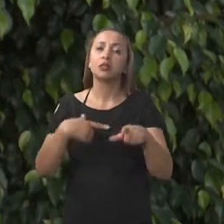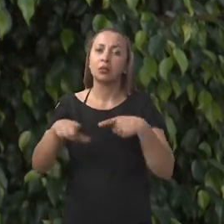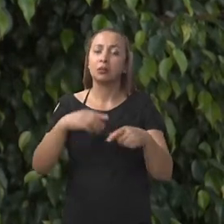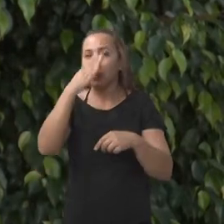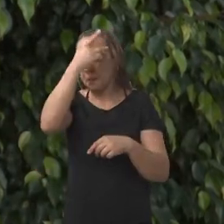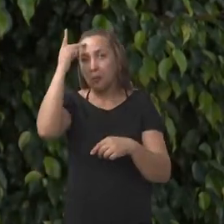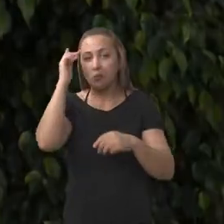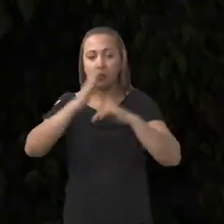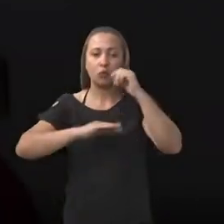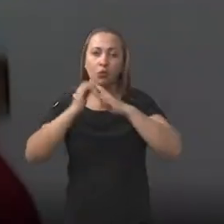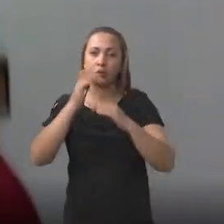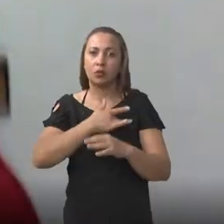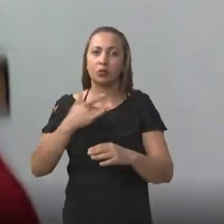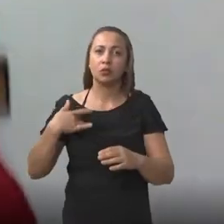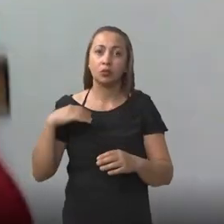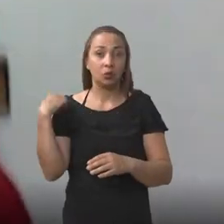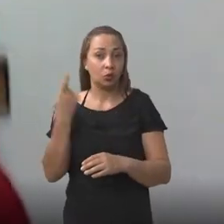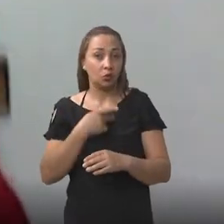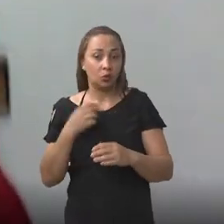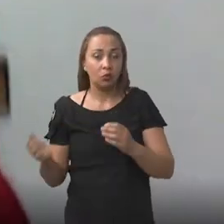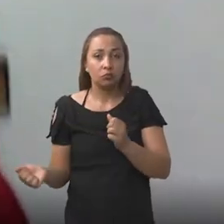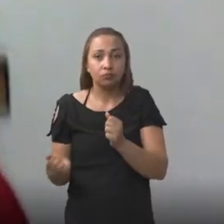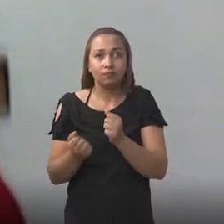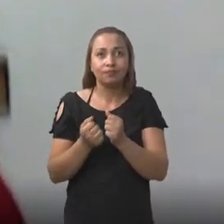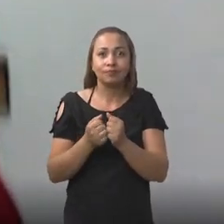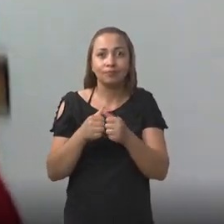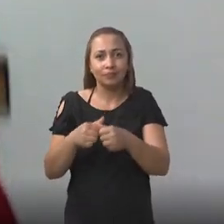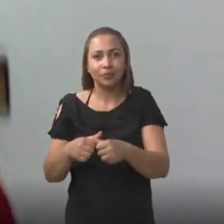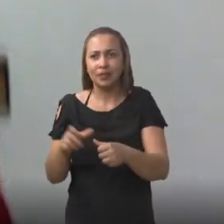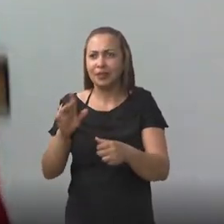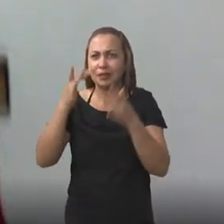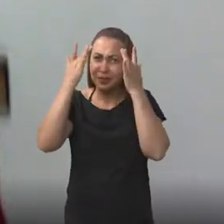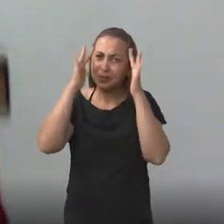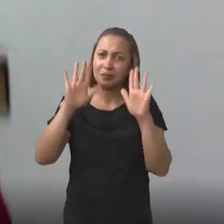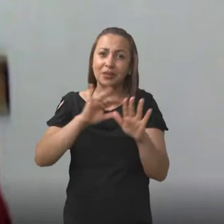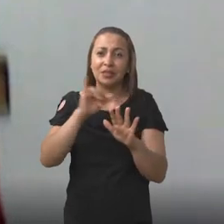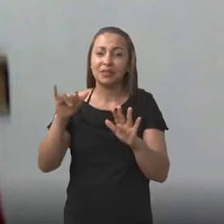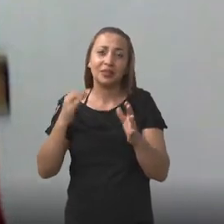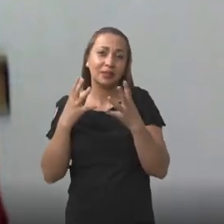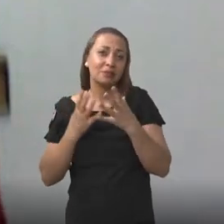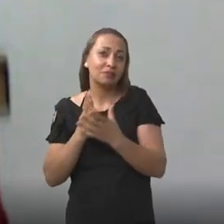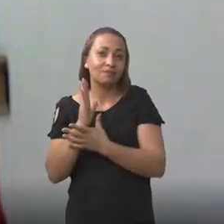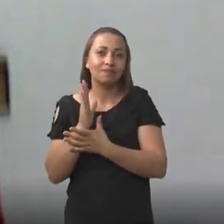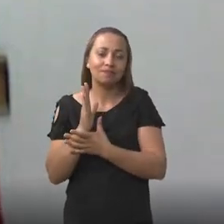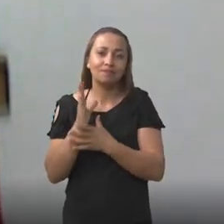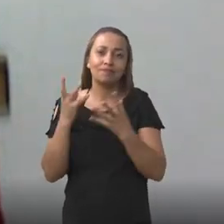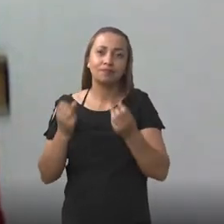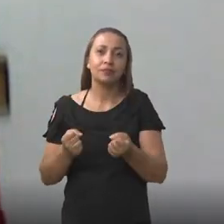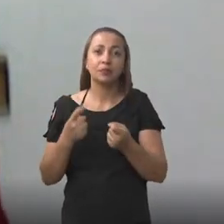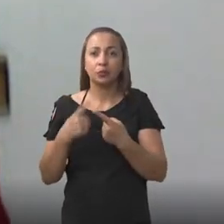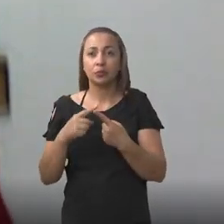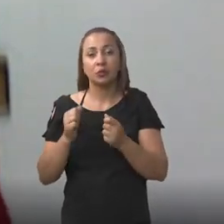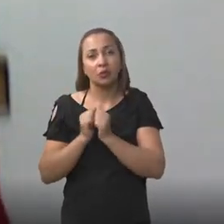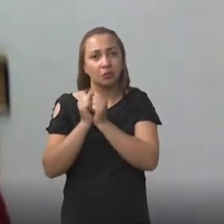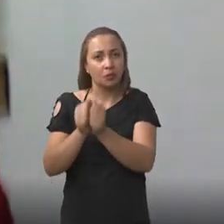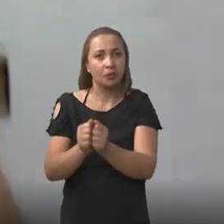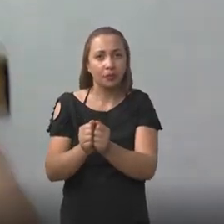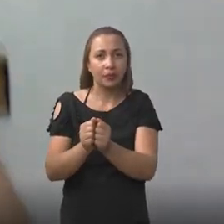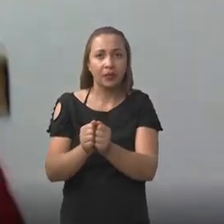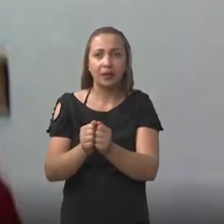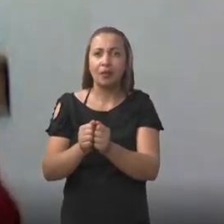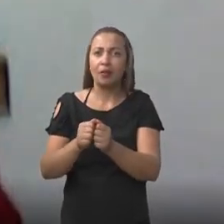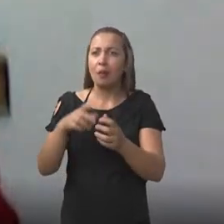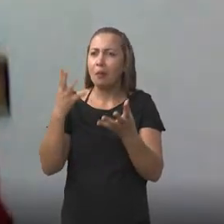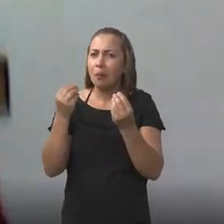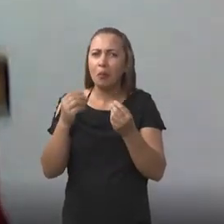saúde a esses trabalhadores. A gente fez, submeteu, né, foi um evento, nem sabia também se ia ser aprovado, porque, pelo que eu estava